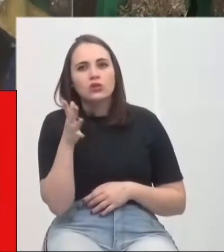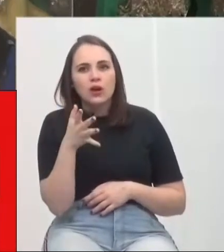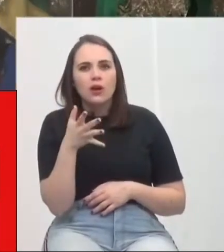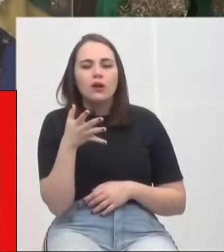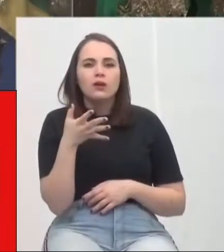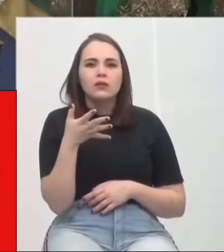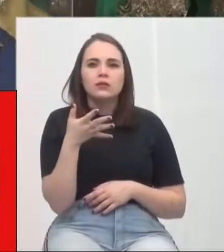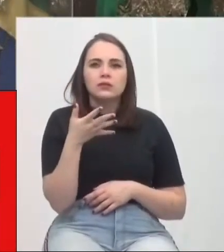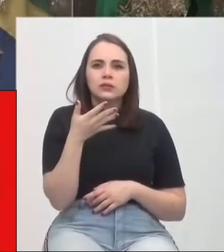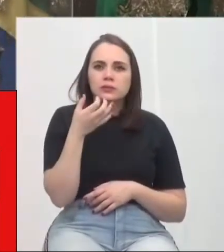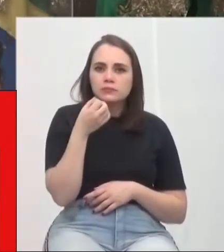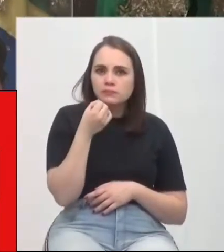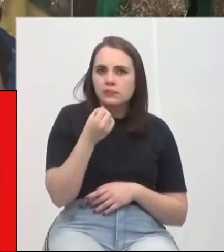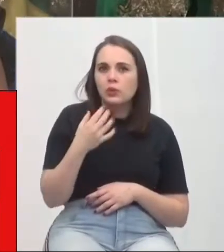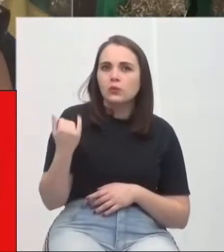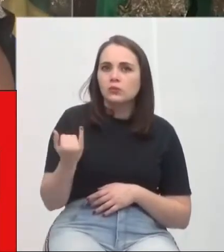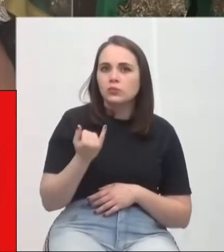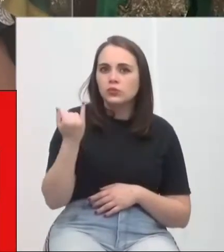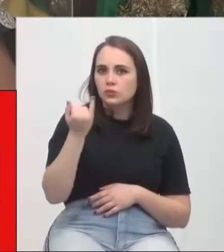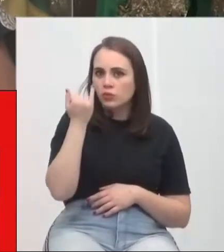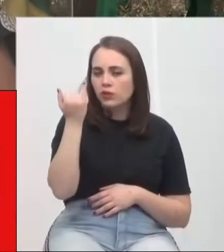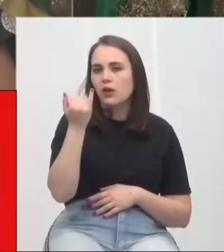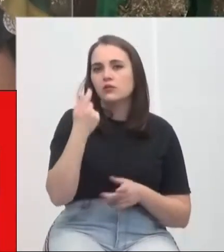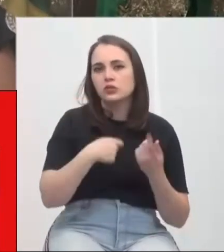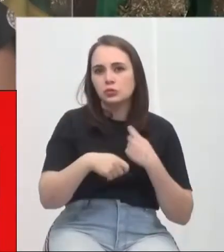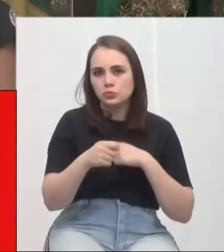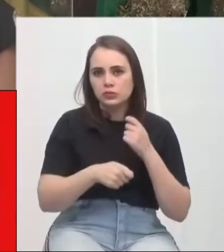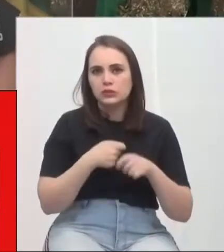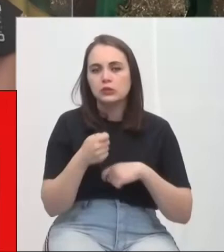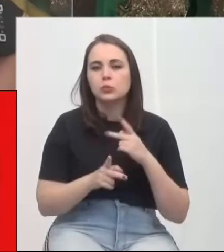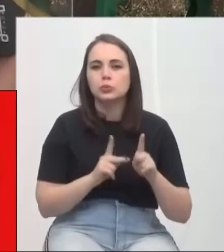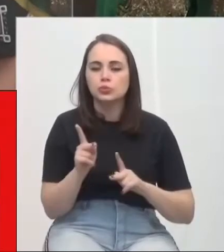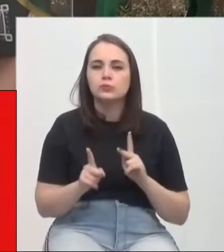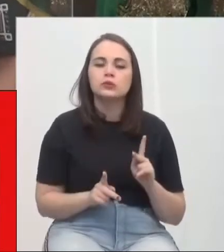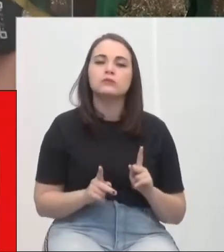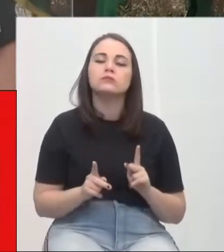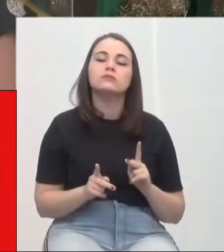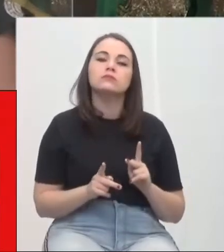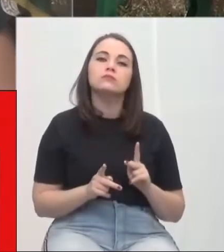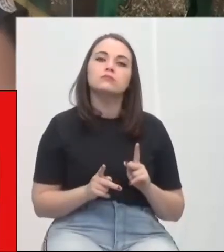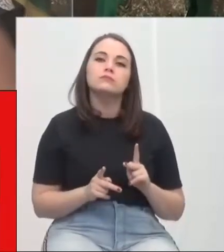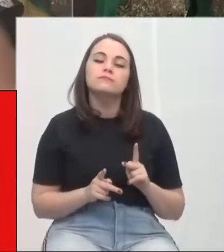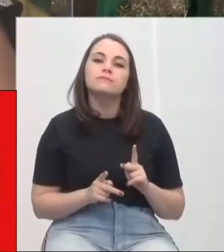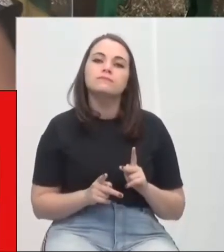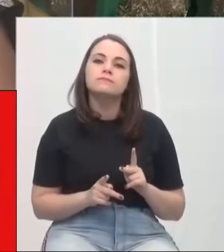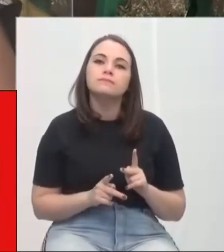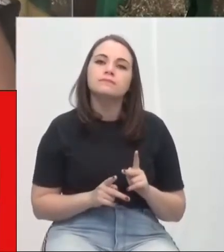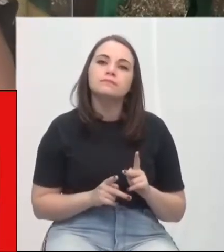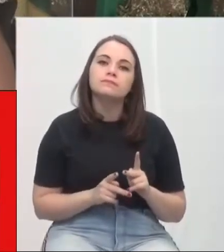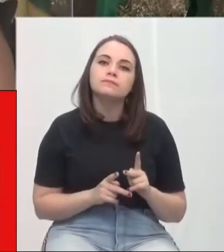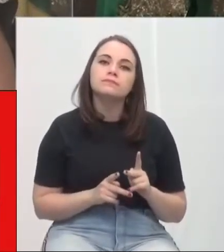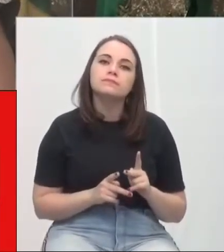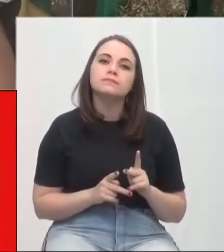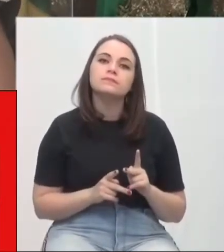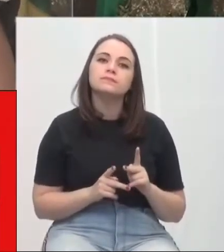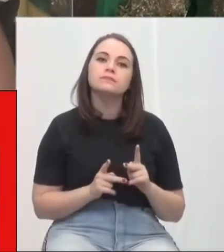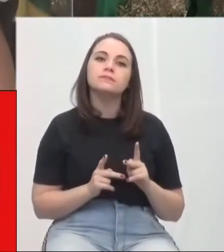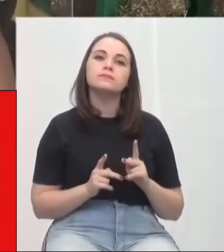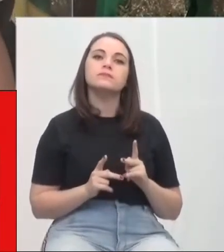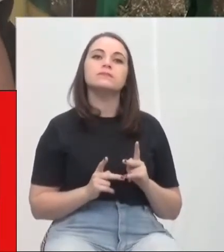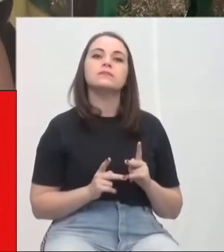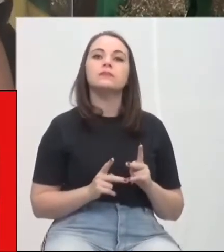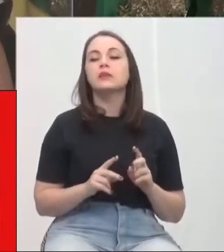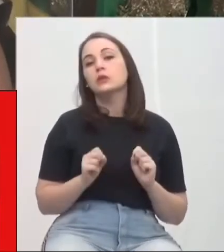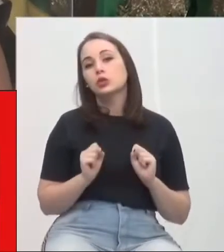num patamar elevado de administração pública, onde nós poderíamos ter esse